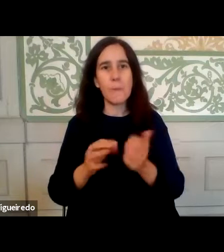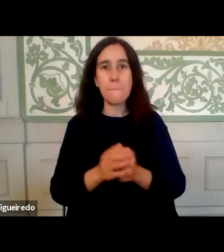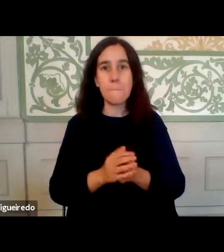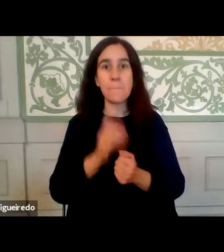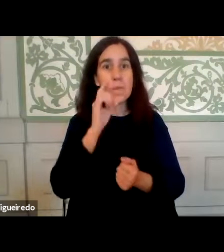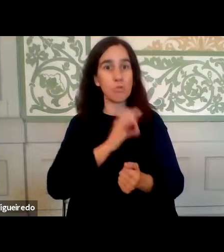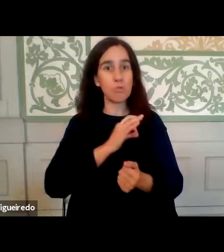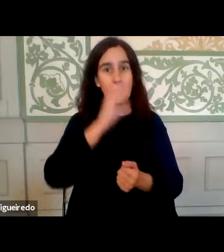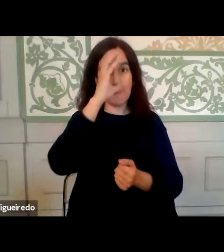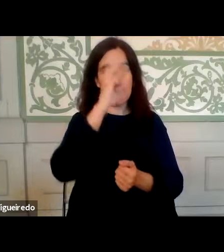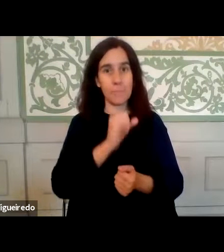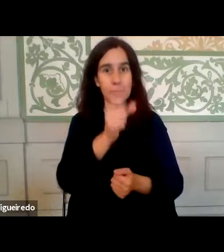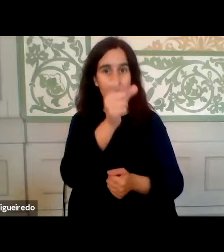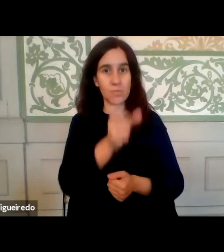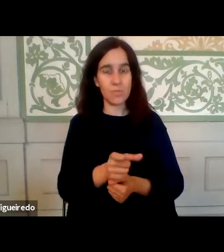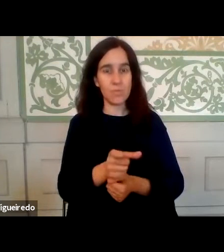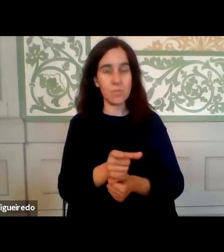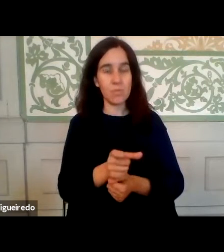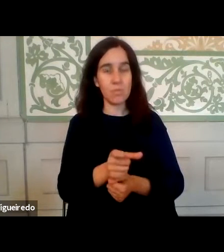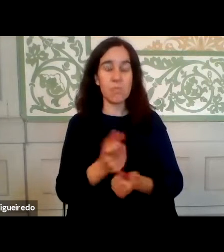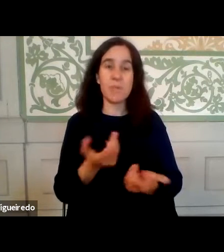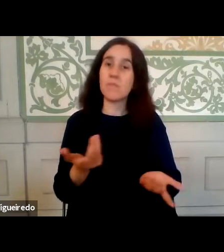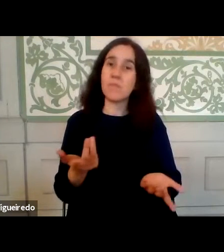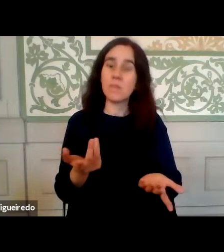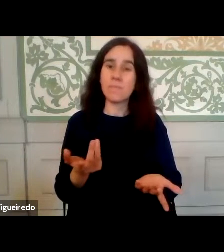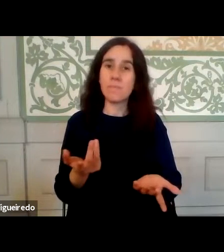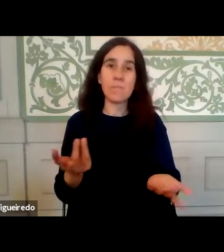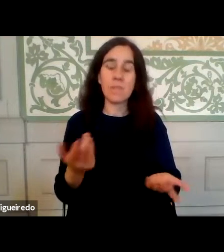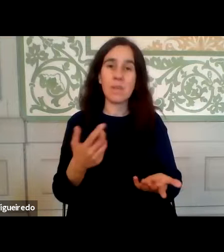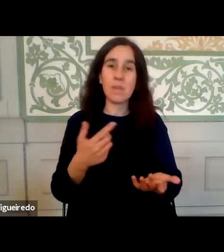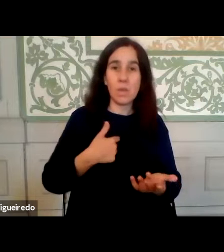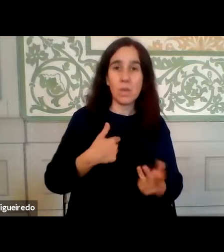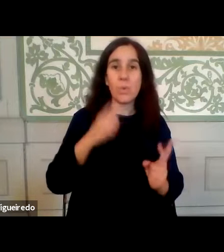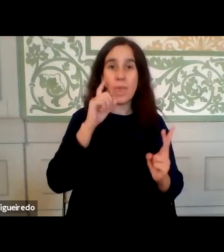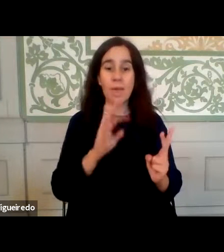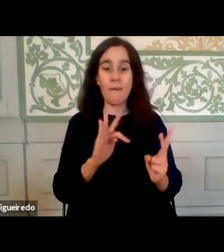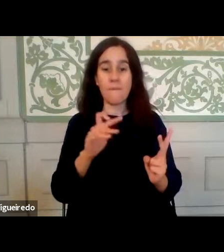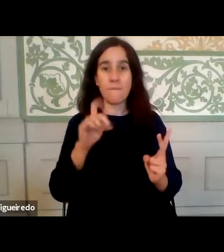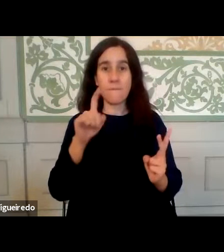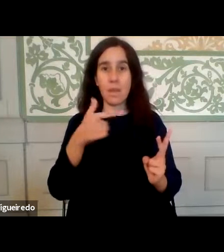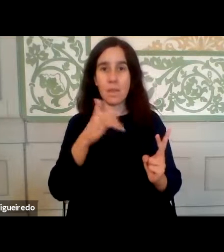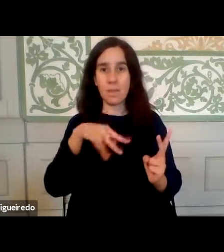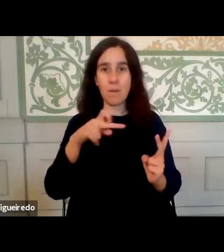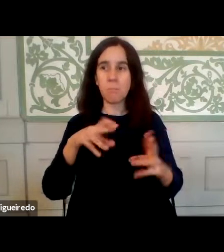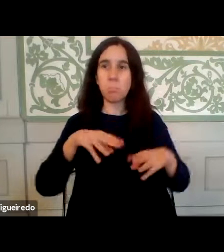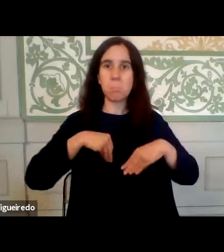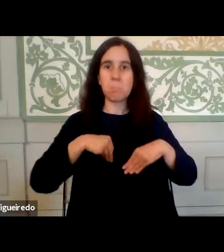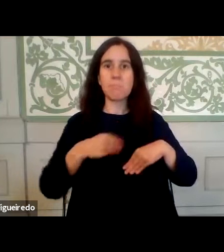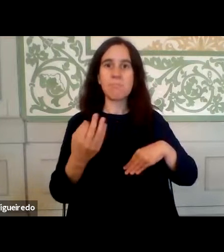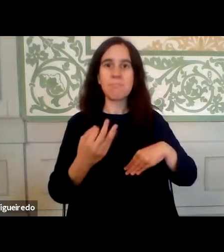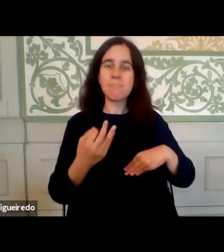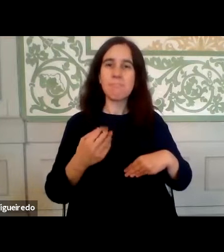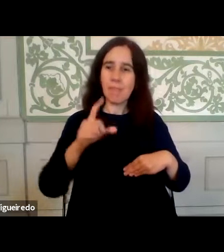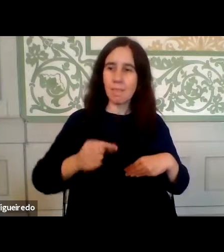senhora ministra e que, enfim, quer eu, quer a Fátima incorporamos como sendo o nosso